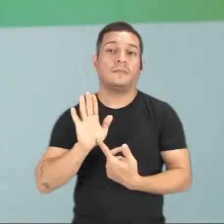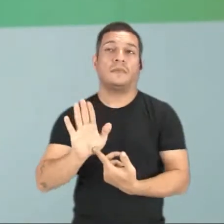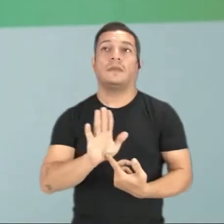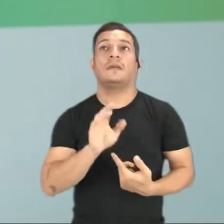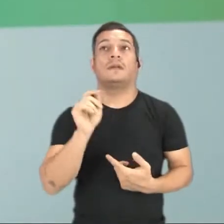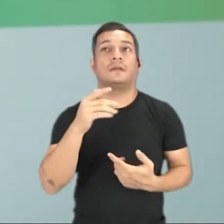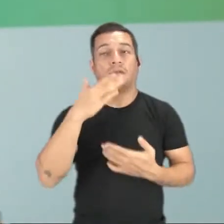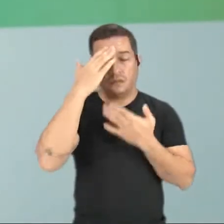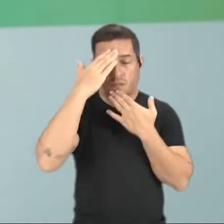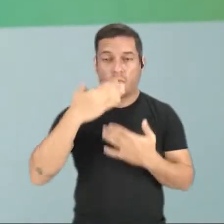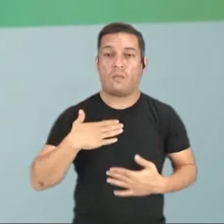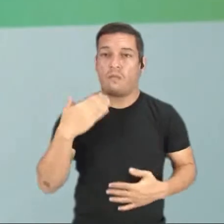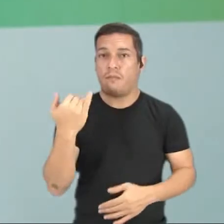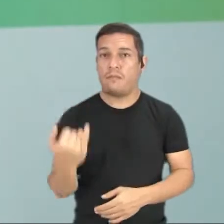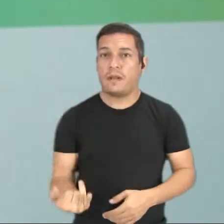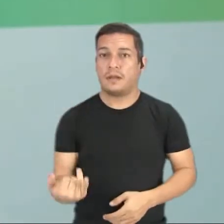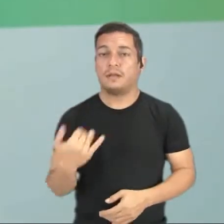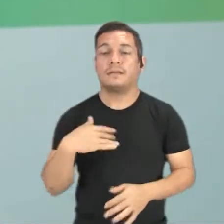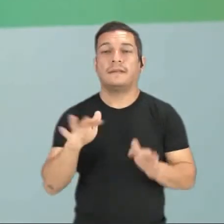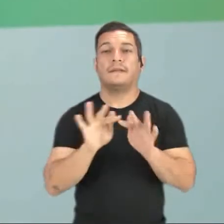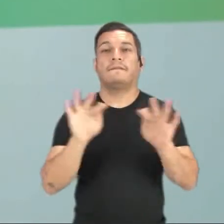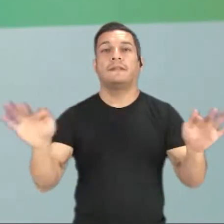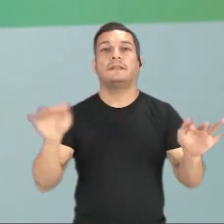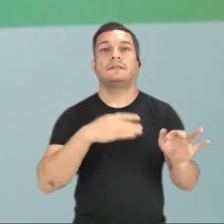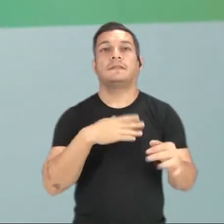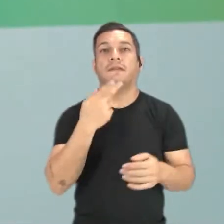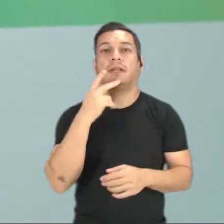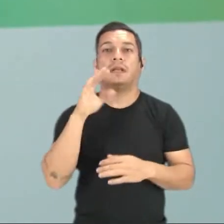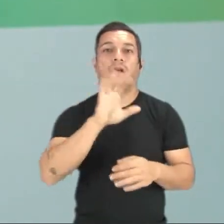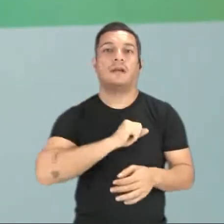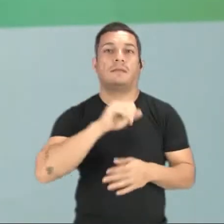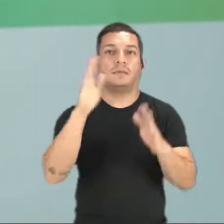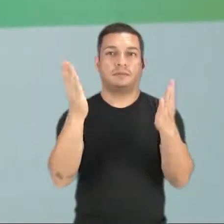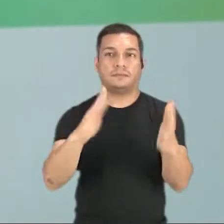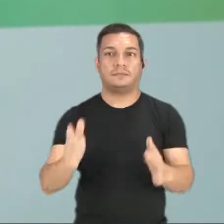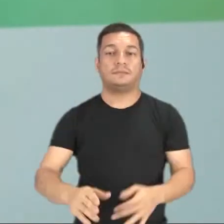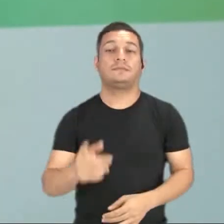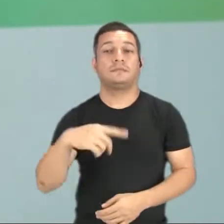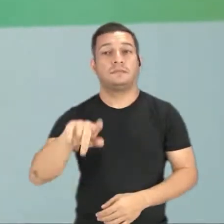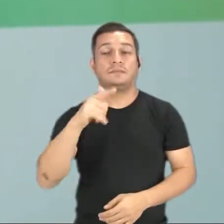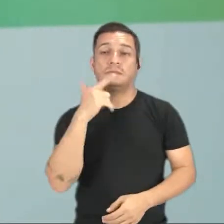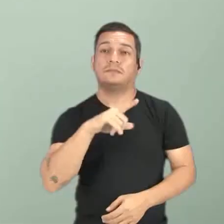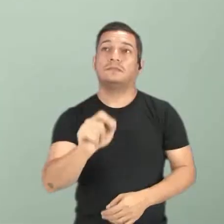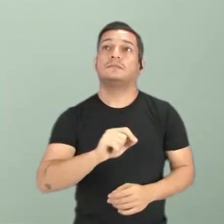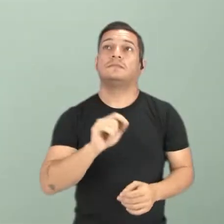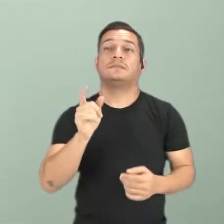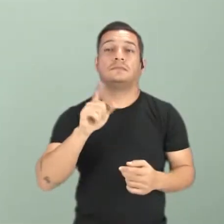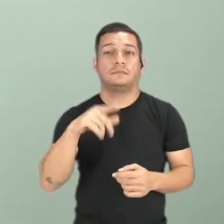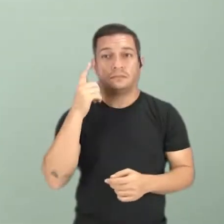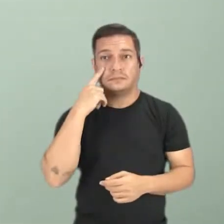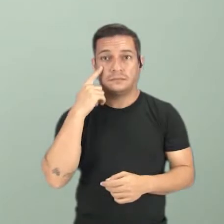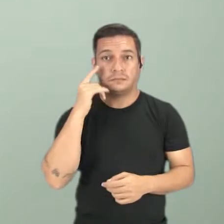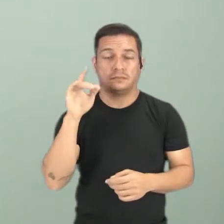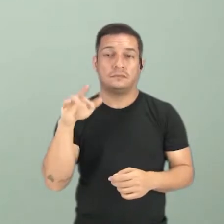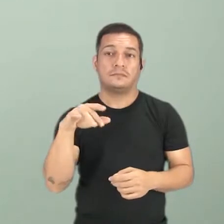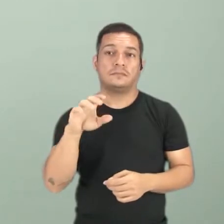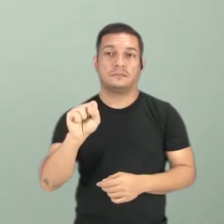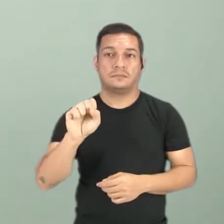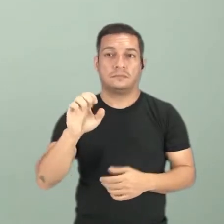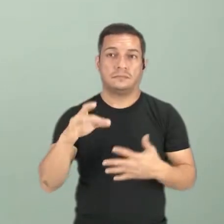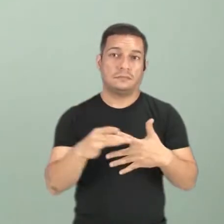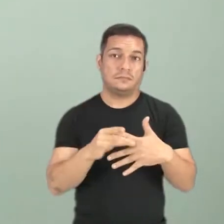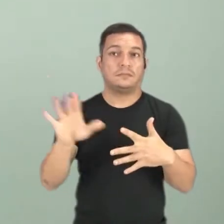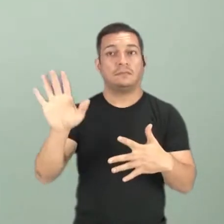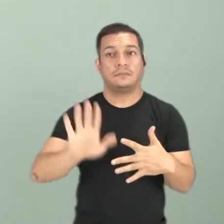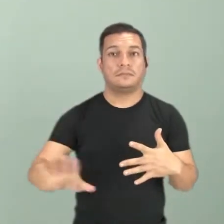corpo magro enquanto a frase de exame suas curvas. Você só consegue enxergar isso através da semiótica,